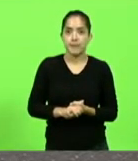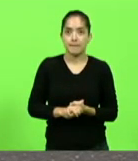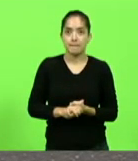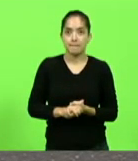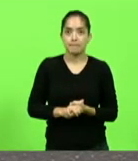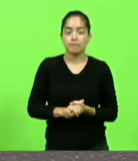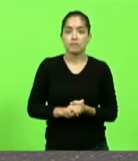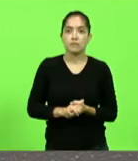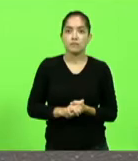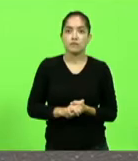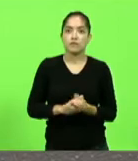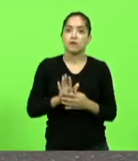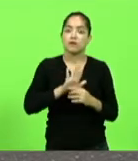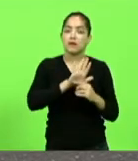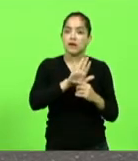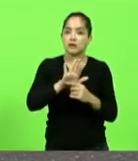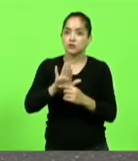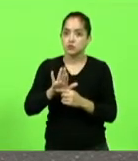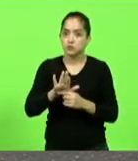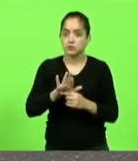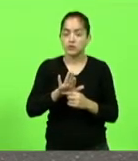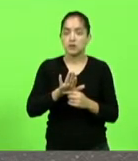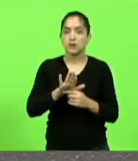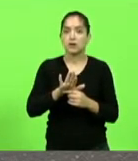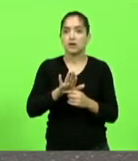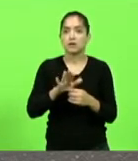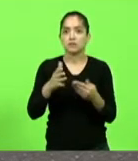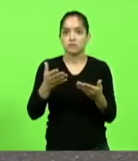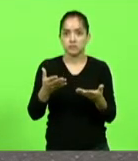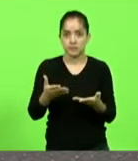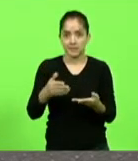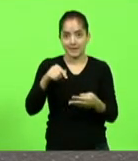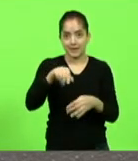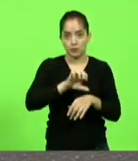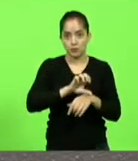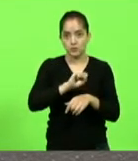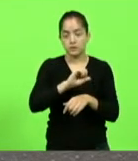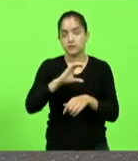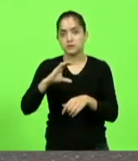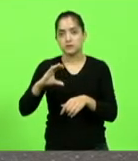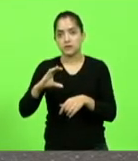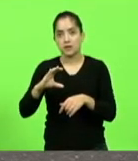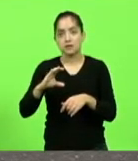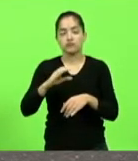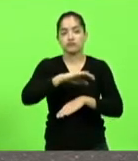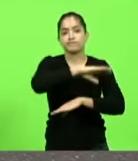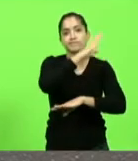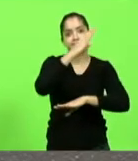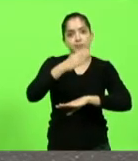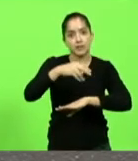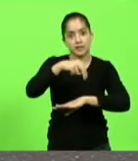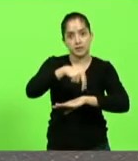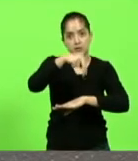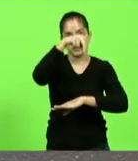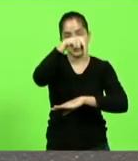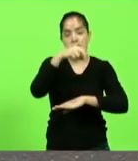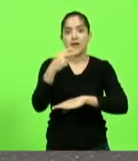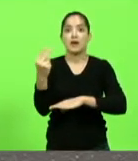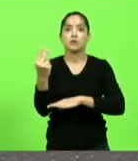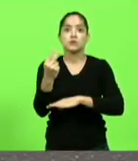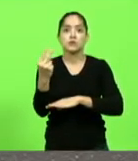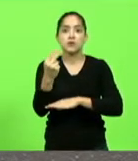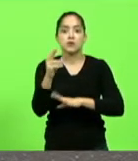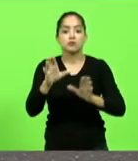propiciar a Santa Catarina ao Planalto Norte este que é o segundo maior